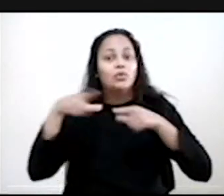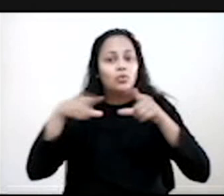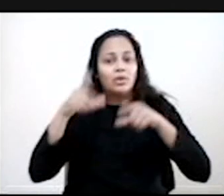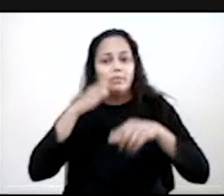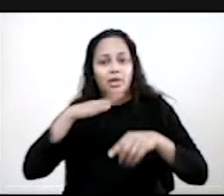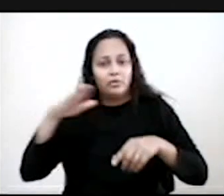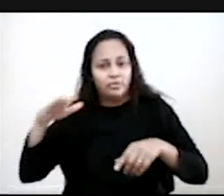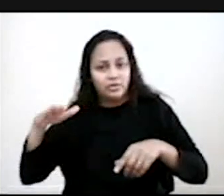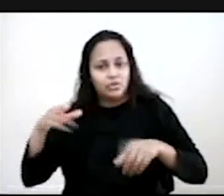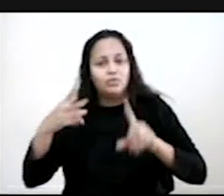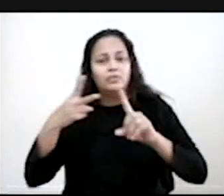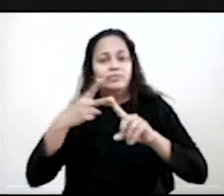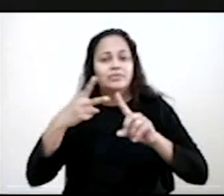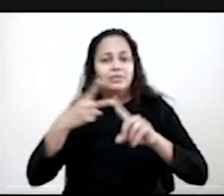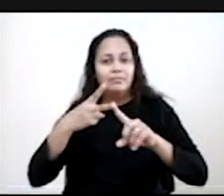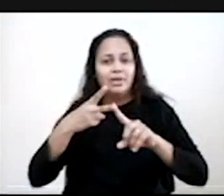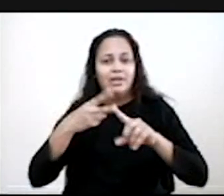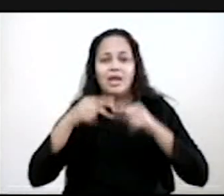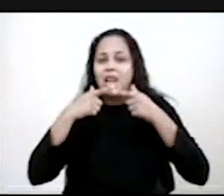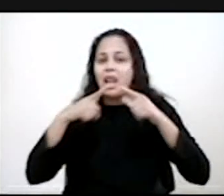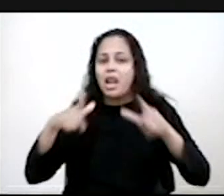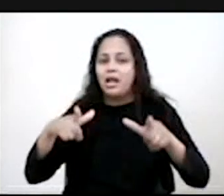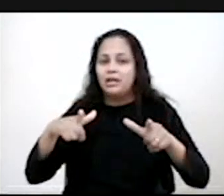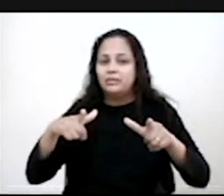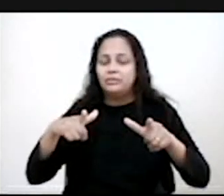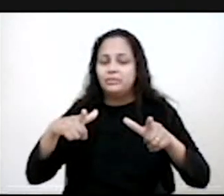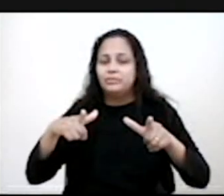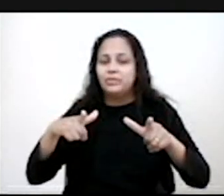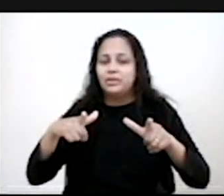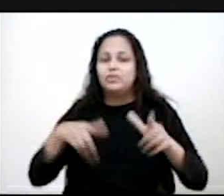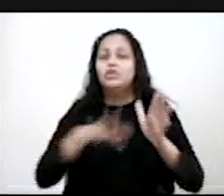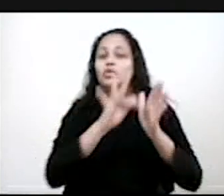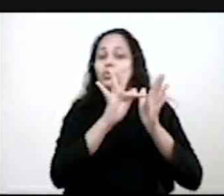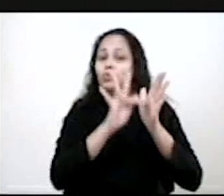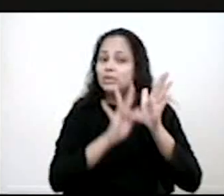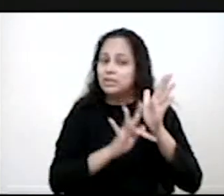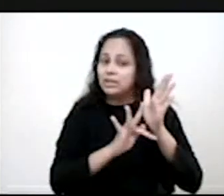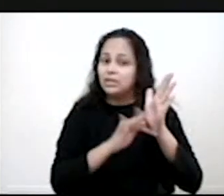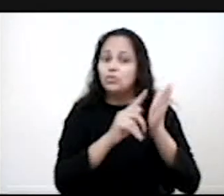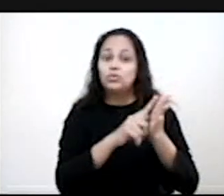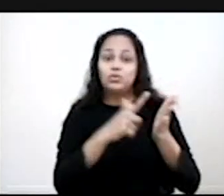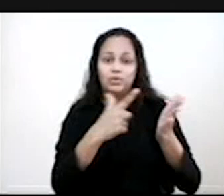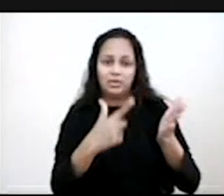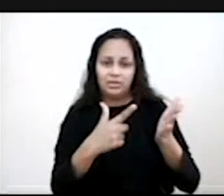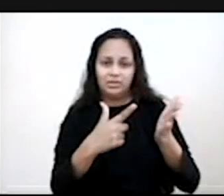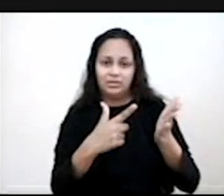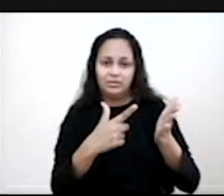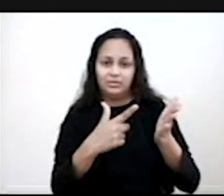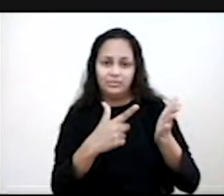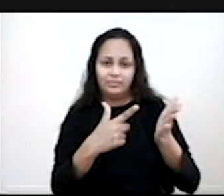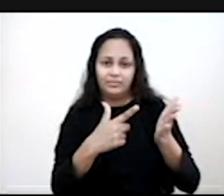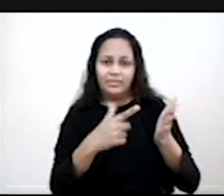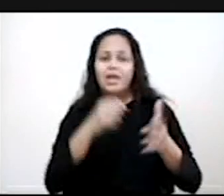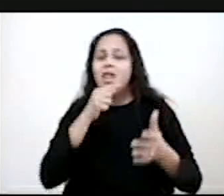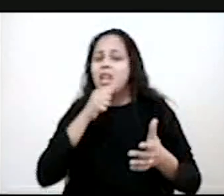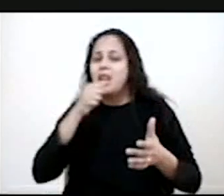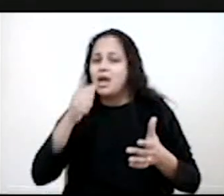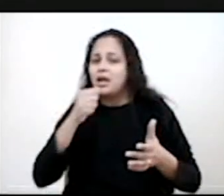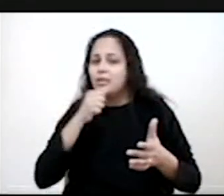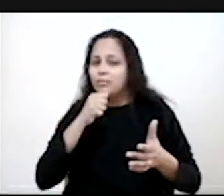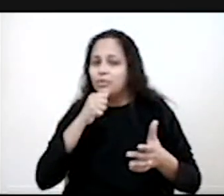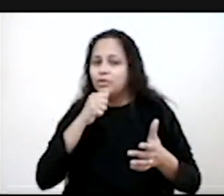infantil e também sobre a linguagem dos textos jornalísticos, principalmente da reportagem, que ela é